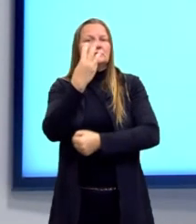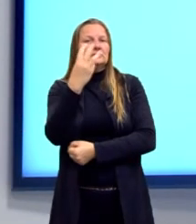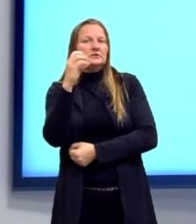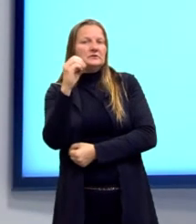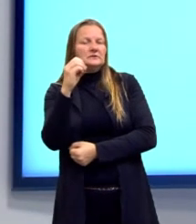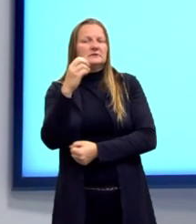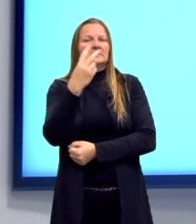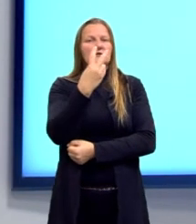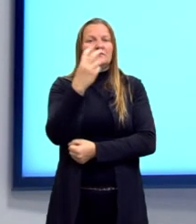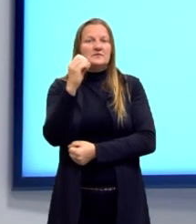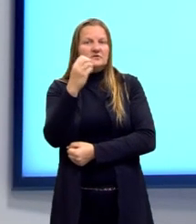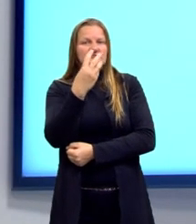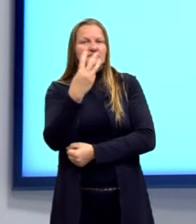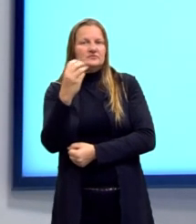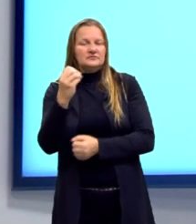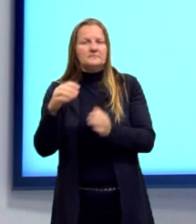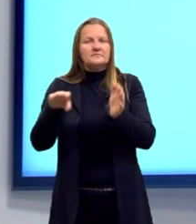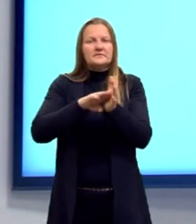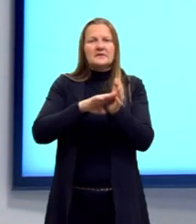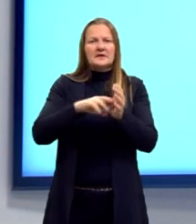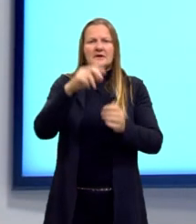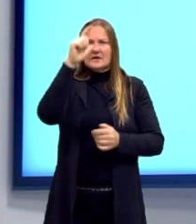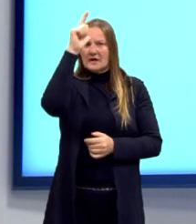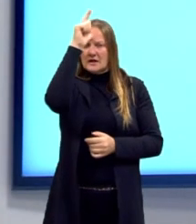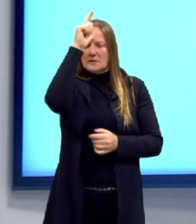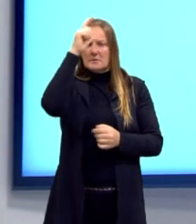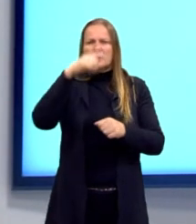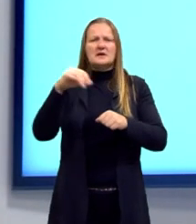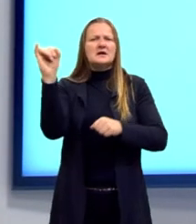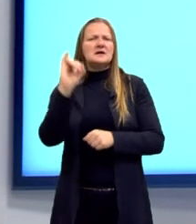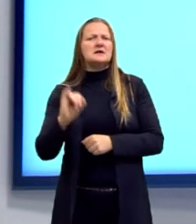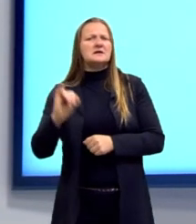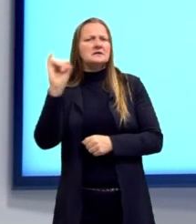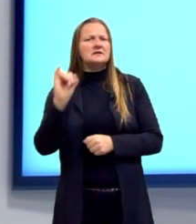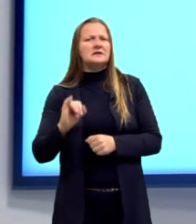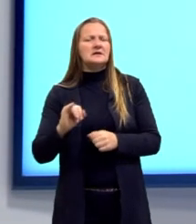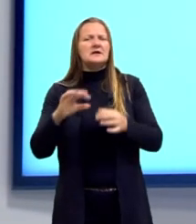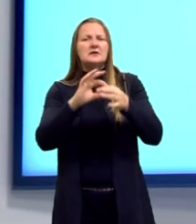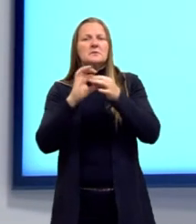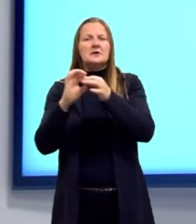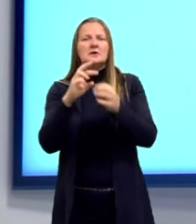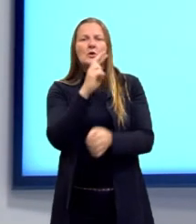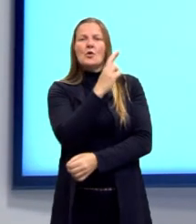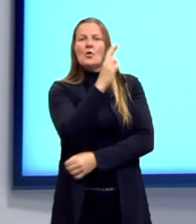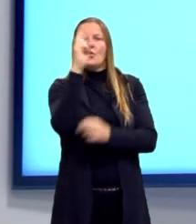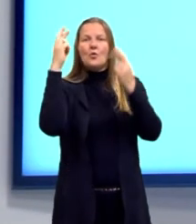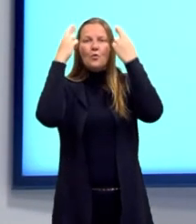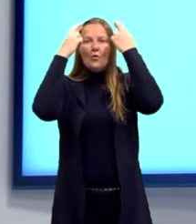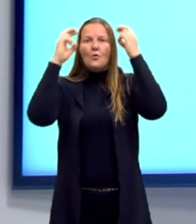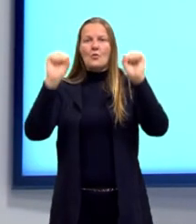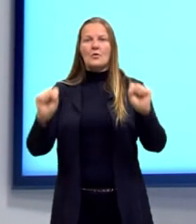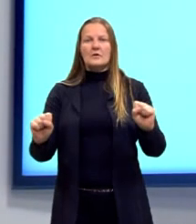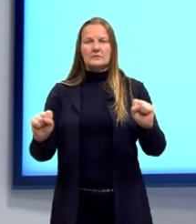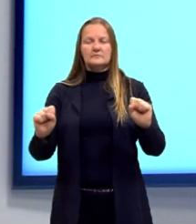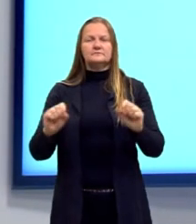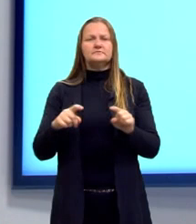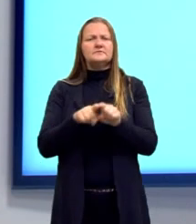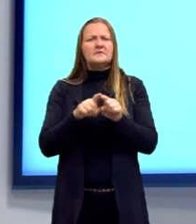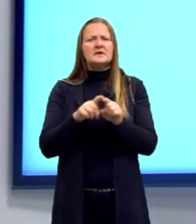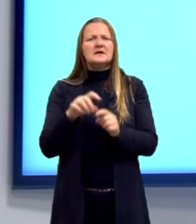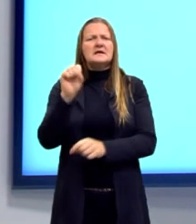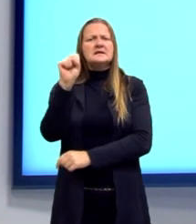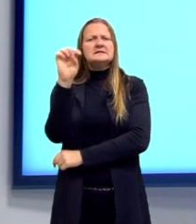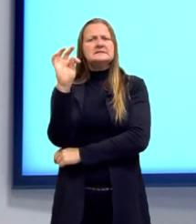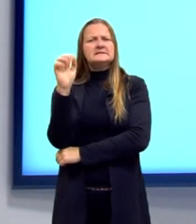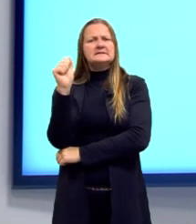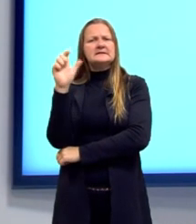a Alemanha nazista, a Itália fascista e a União Soviética estalinista. É importante a